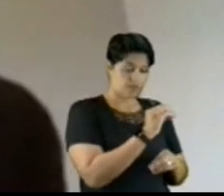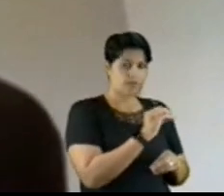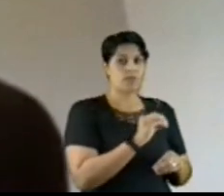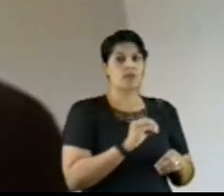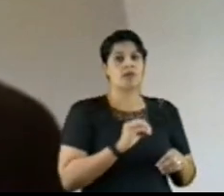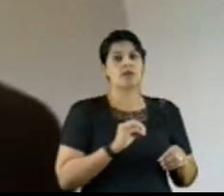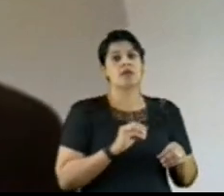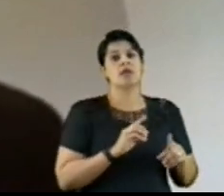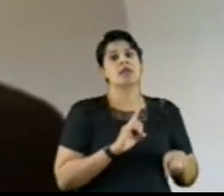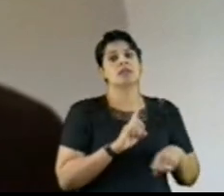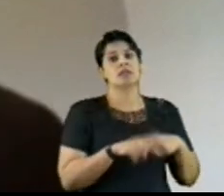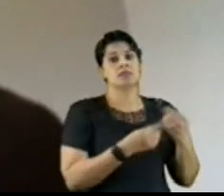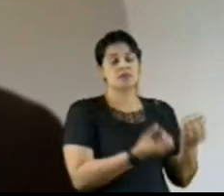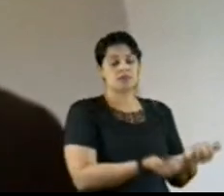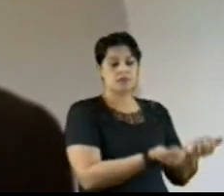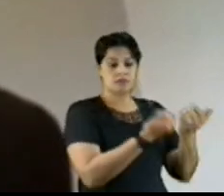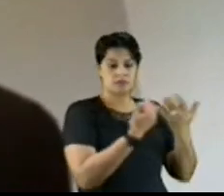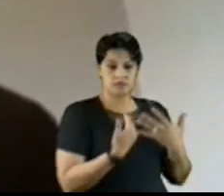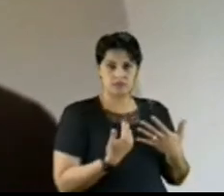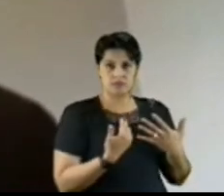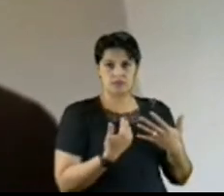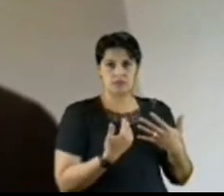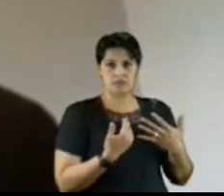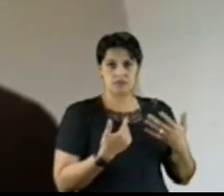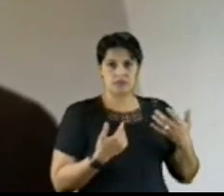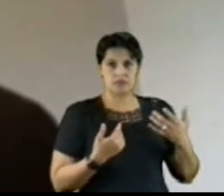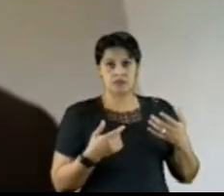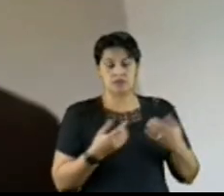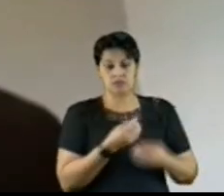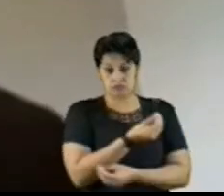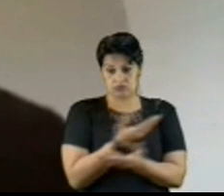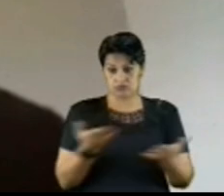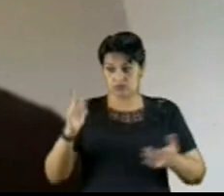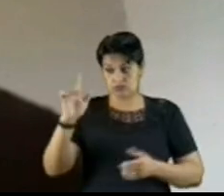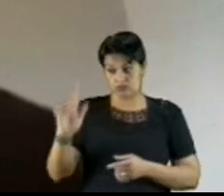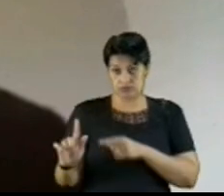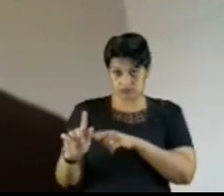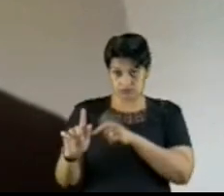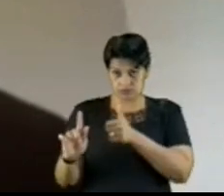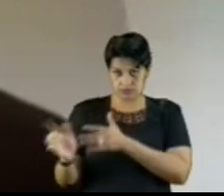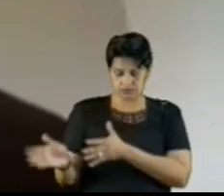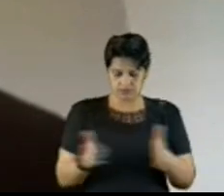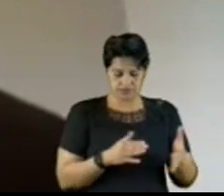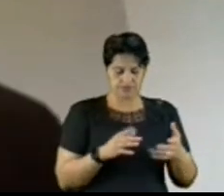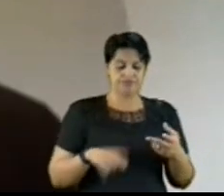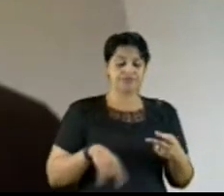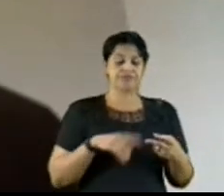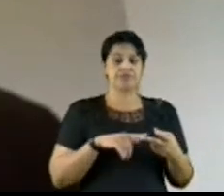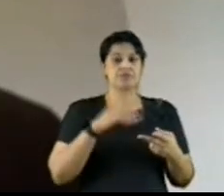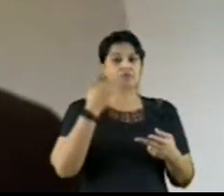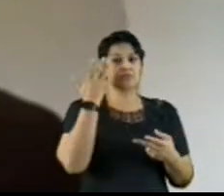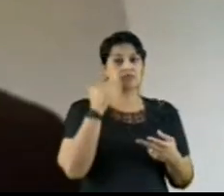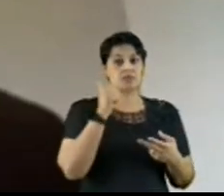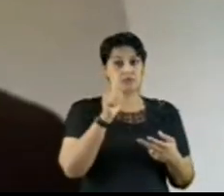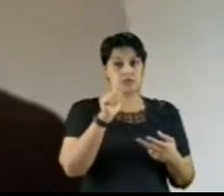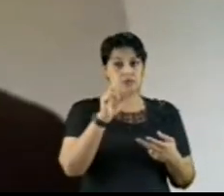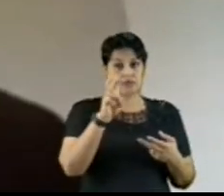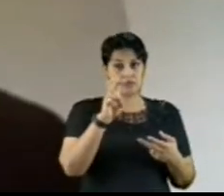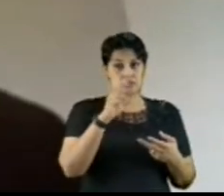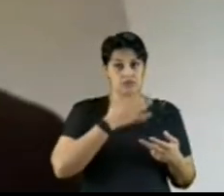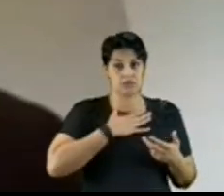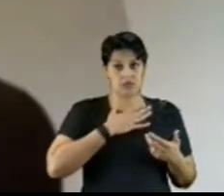conclusões à manifestação dos gestores. 15 dias para que a equipe do meu gabinete